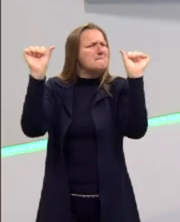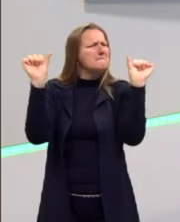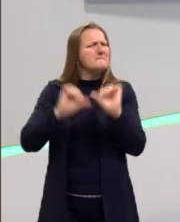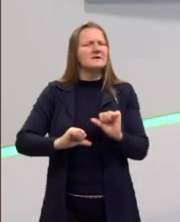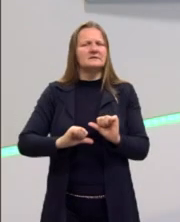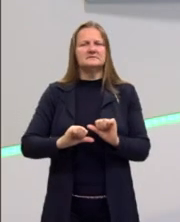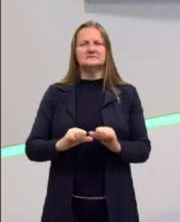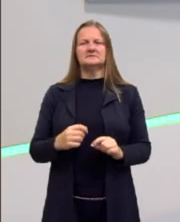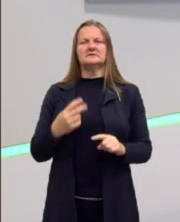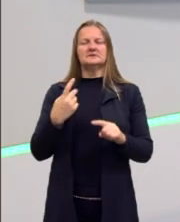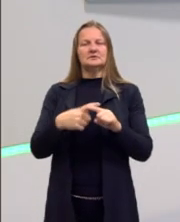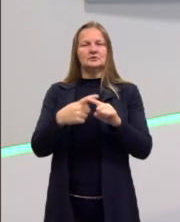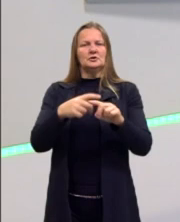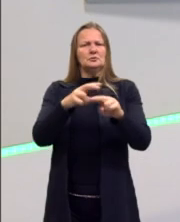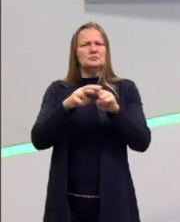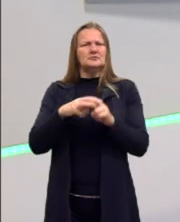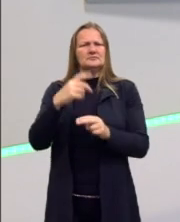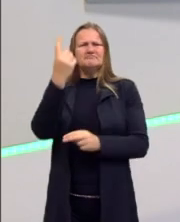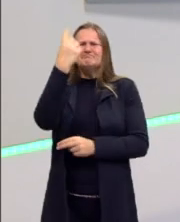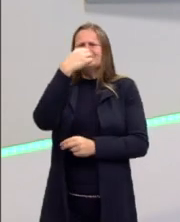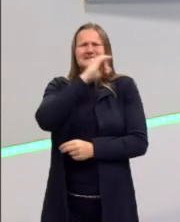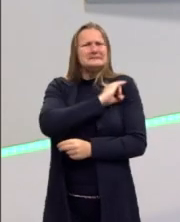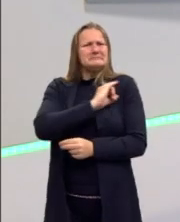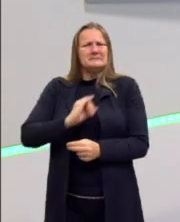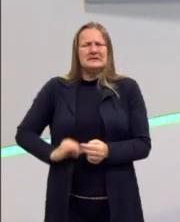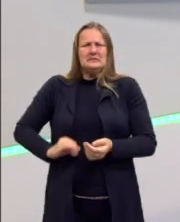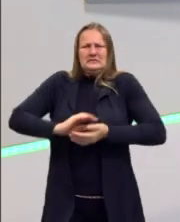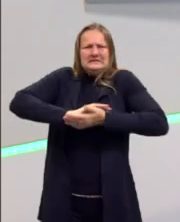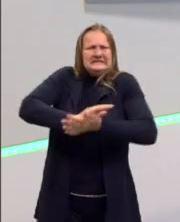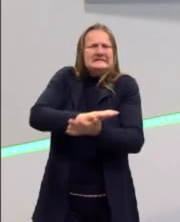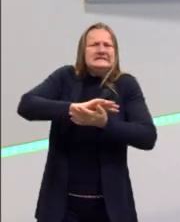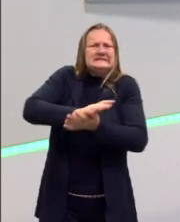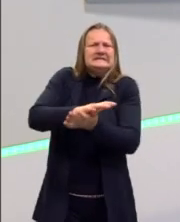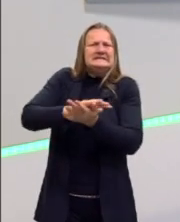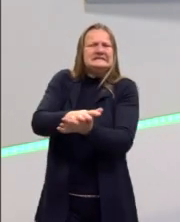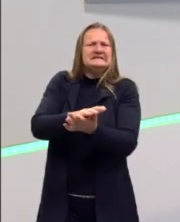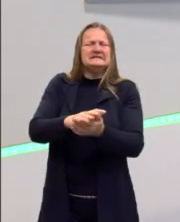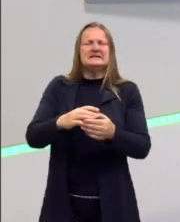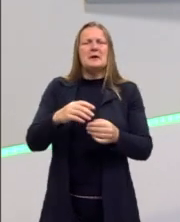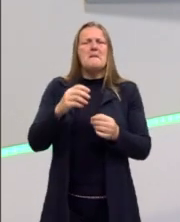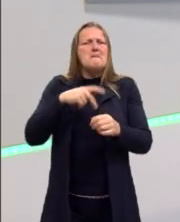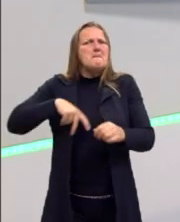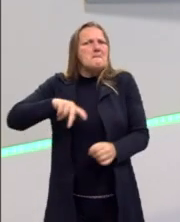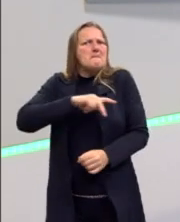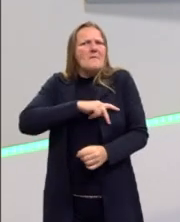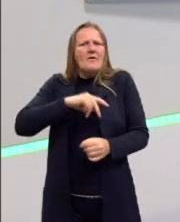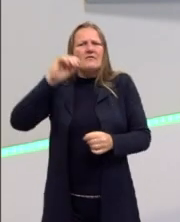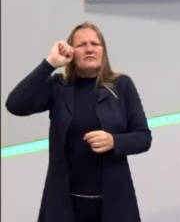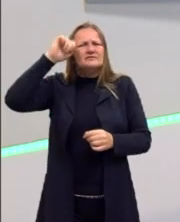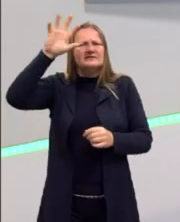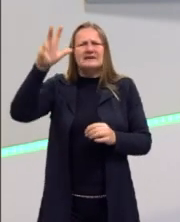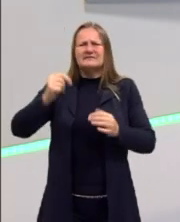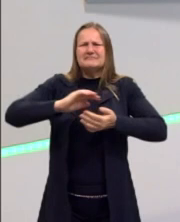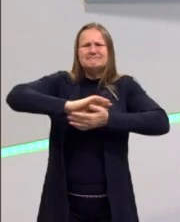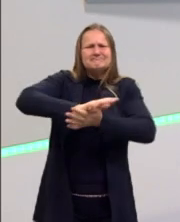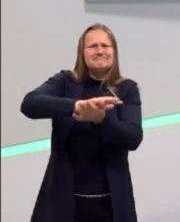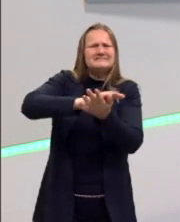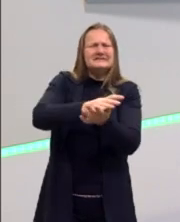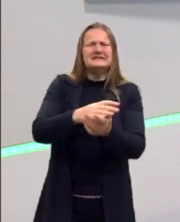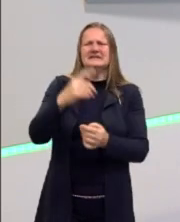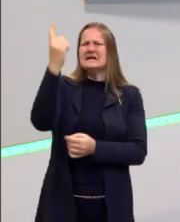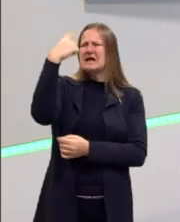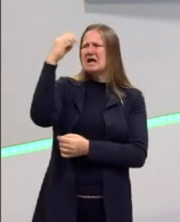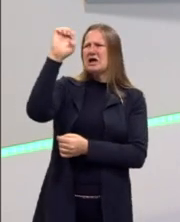Por causa desse imperialismo, eles exterminaram vários povos africanos, teve uma imposição da cultura